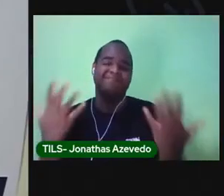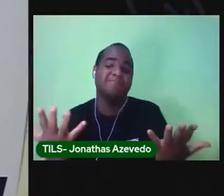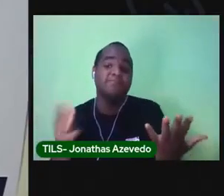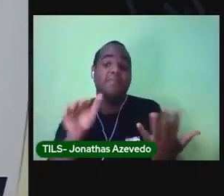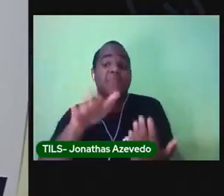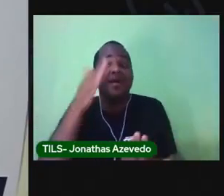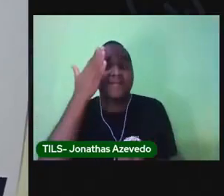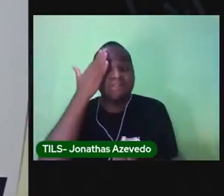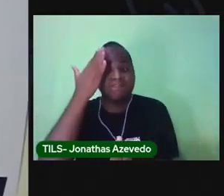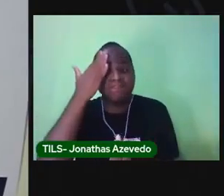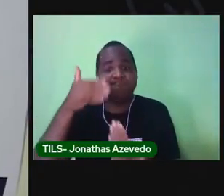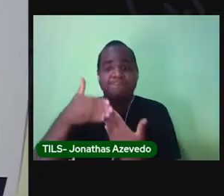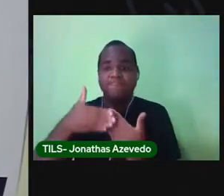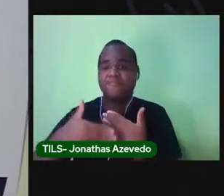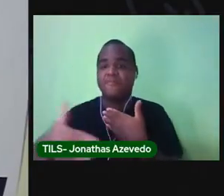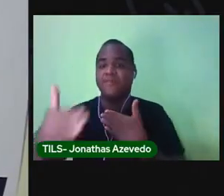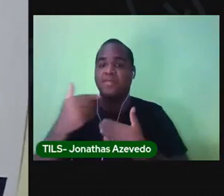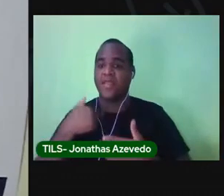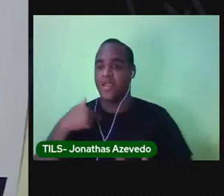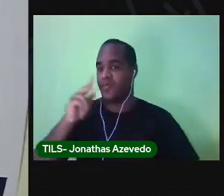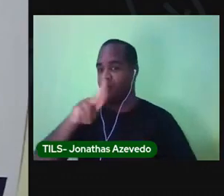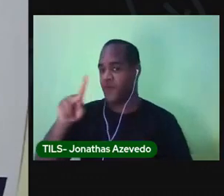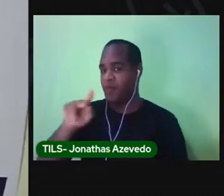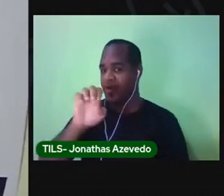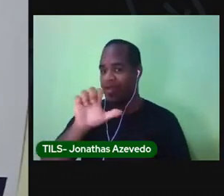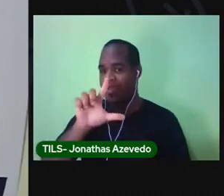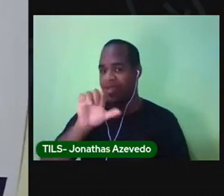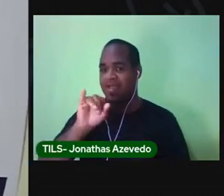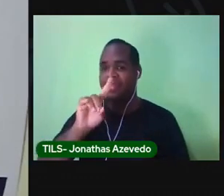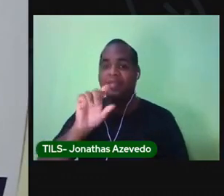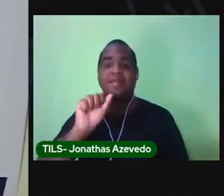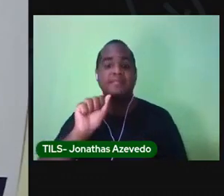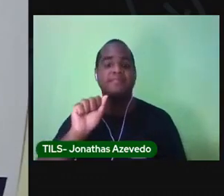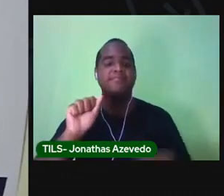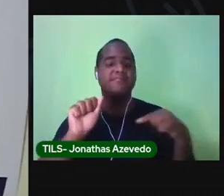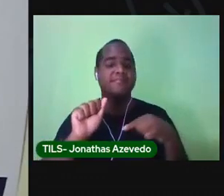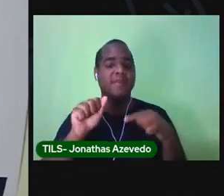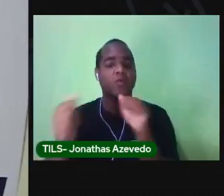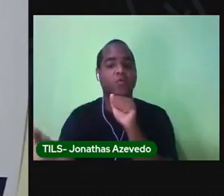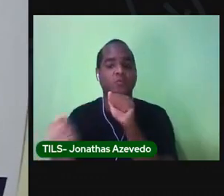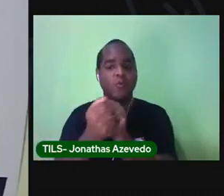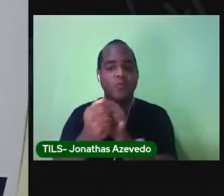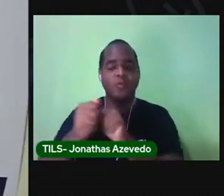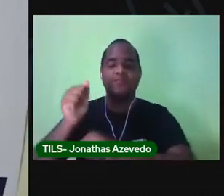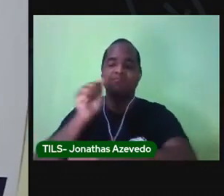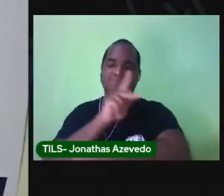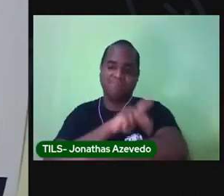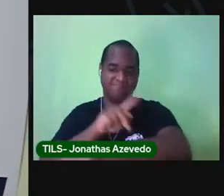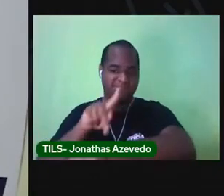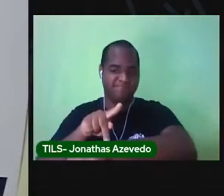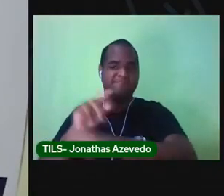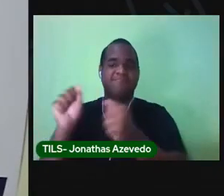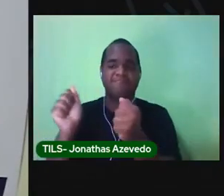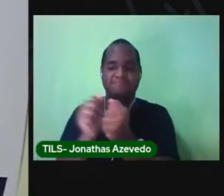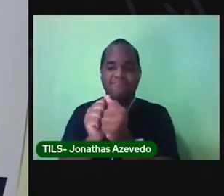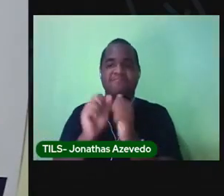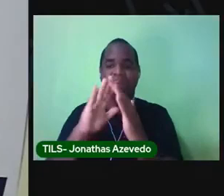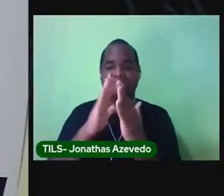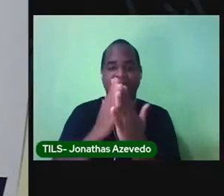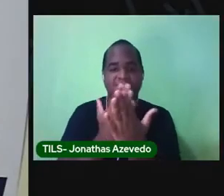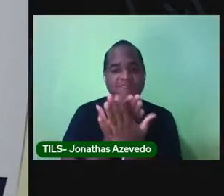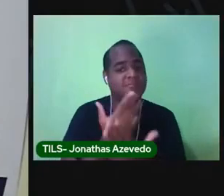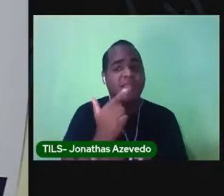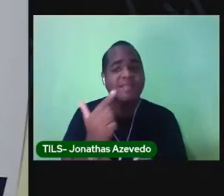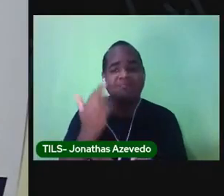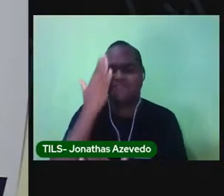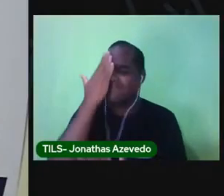enquanto isso, eu, a Proélida, vou ficar com vocês aqui durante todo esse percurso. Das aulas não presenciais. E